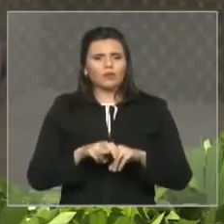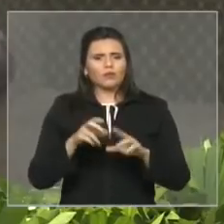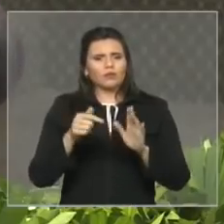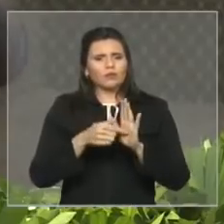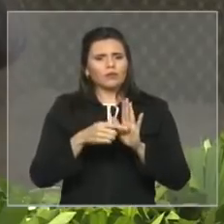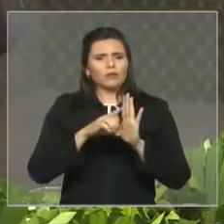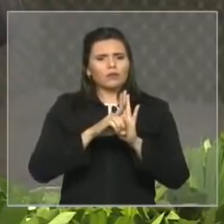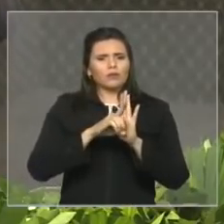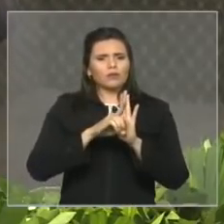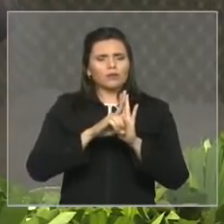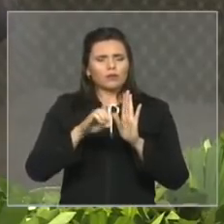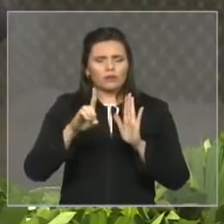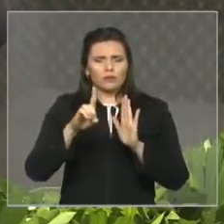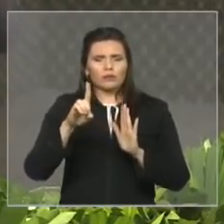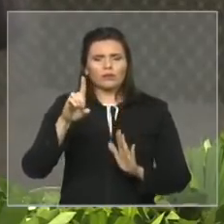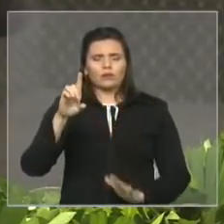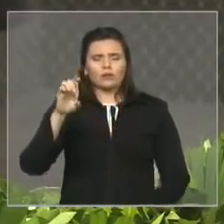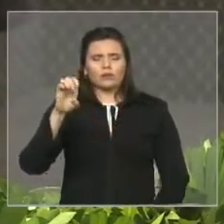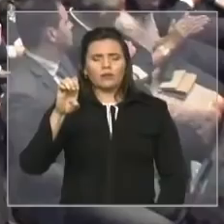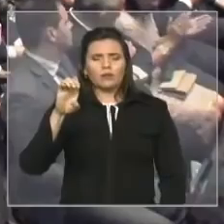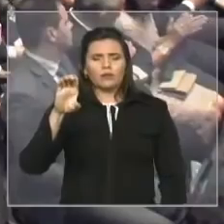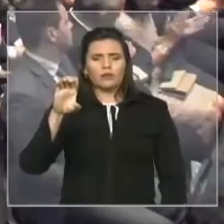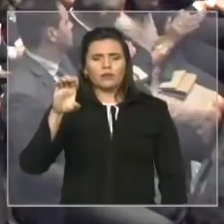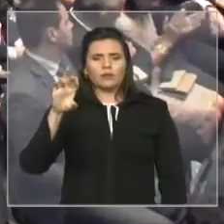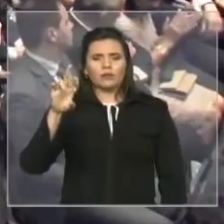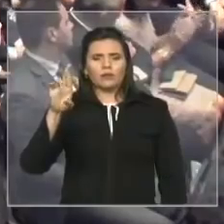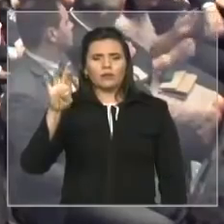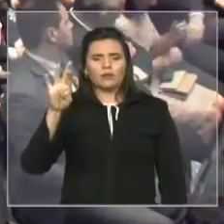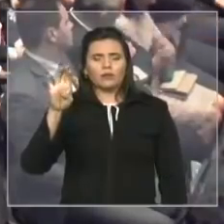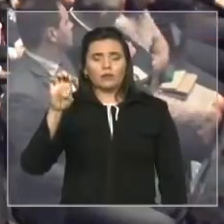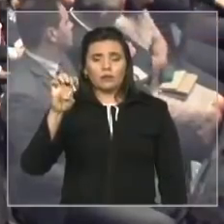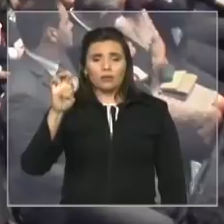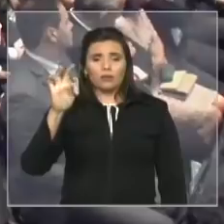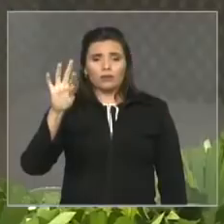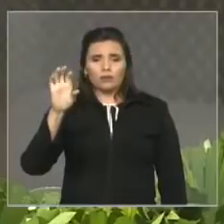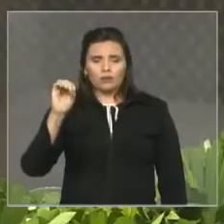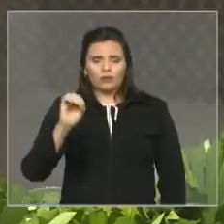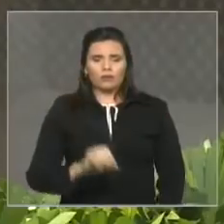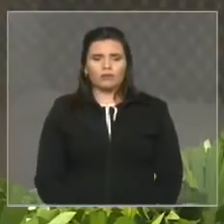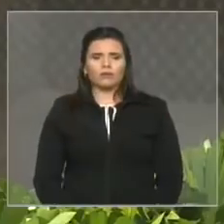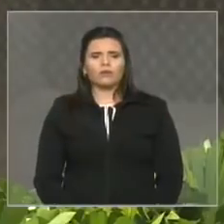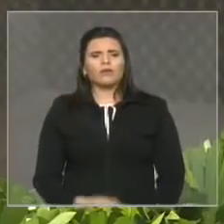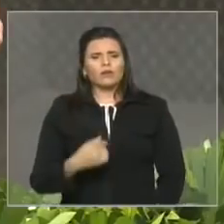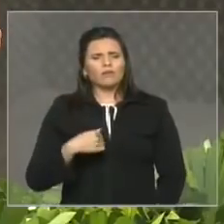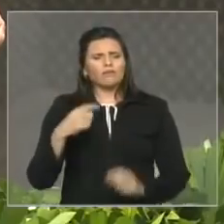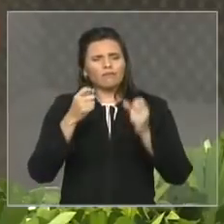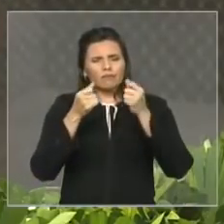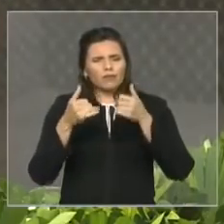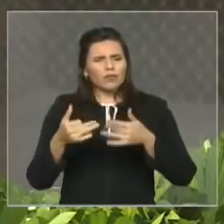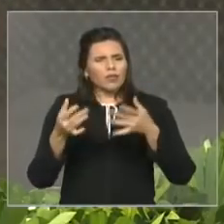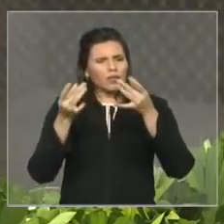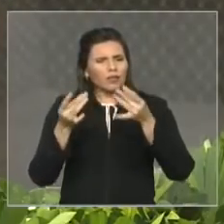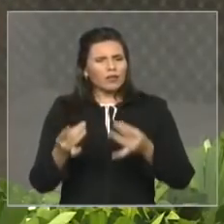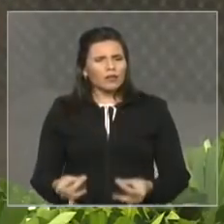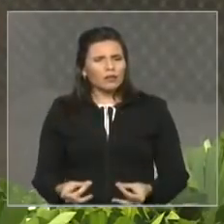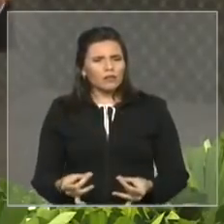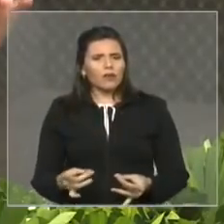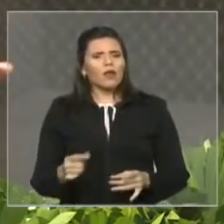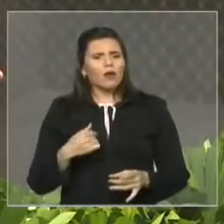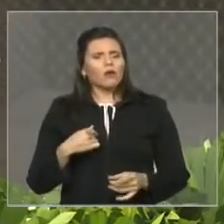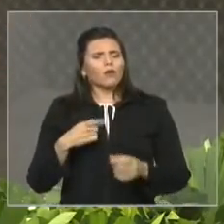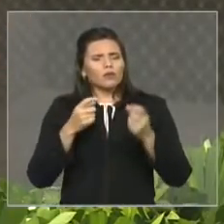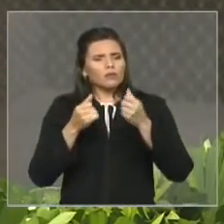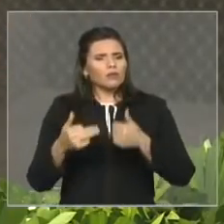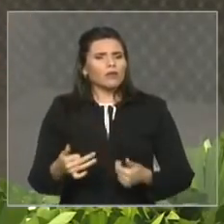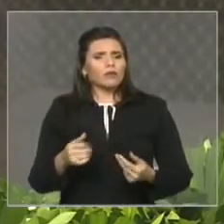nesse pacto uma série de providências e faço menção aqui a duas a primeira